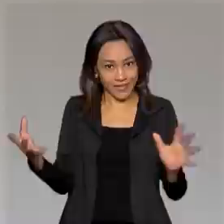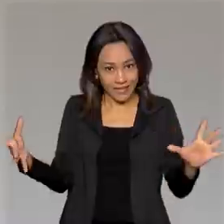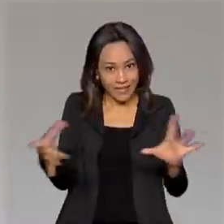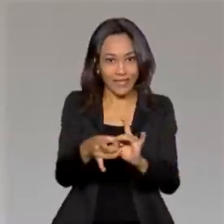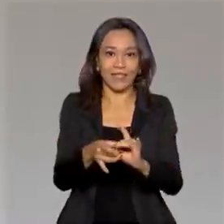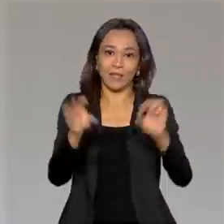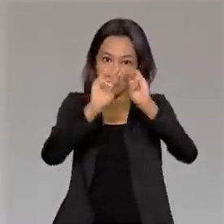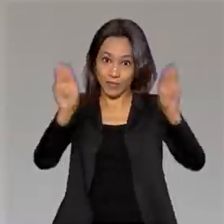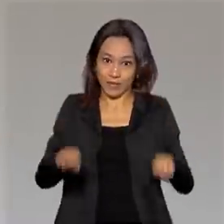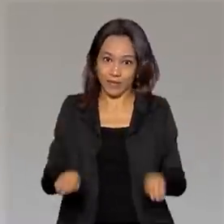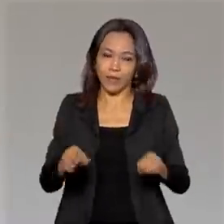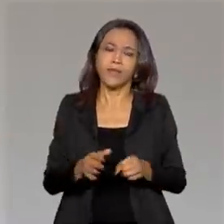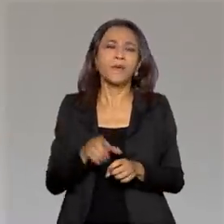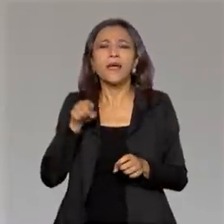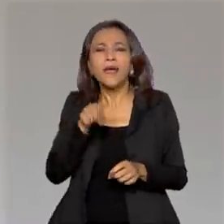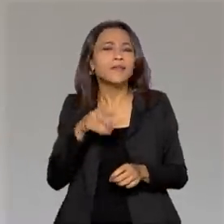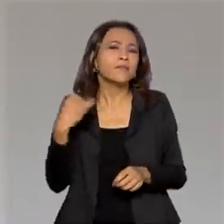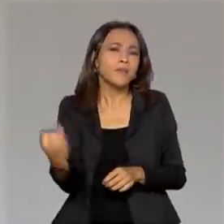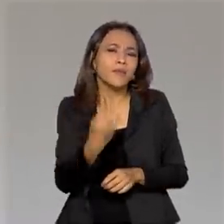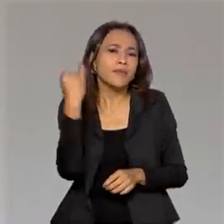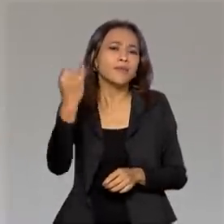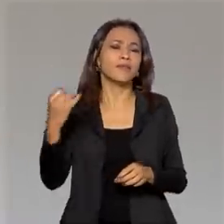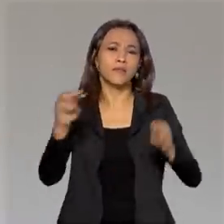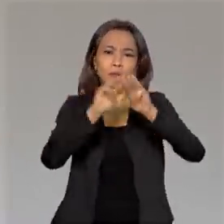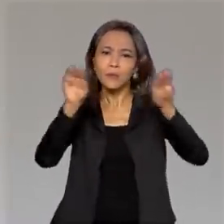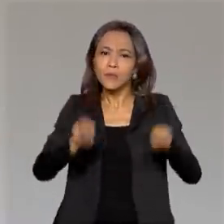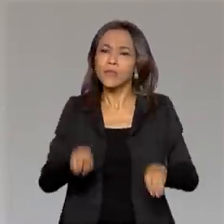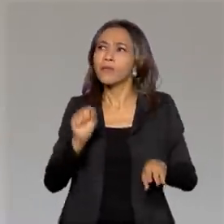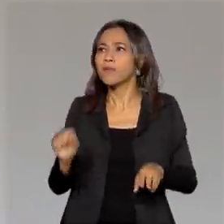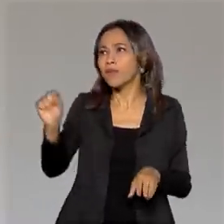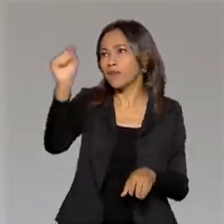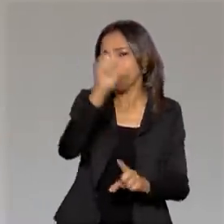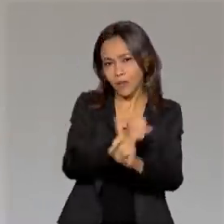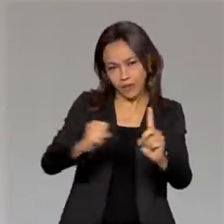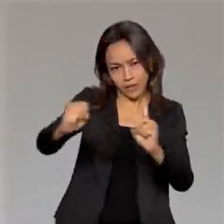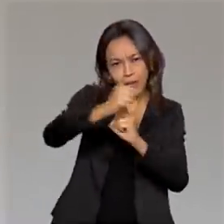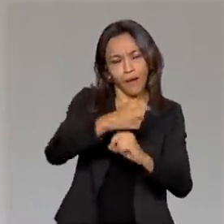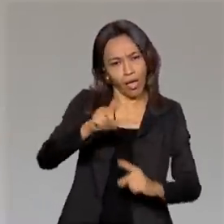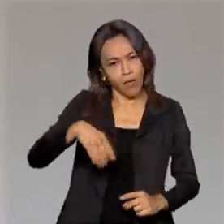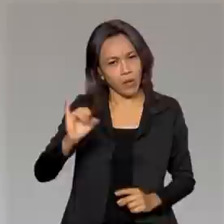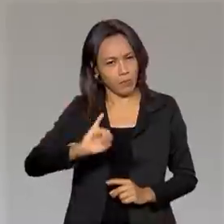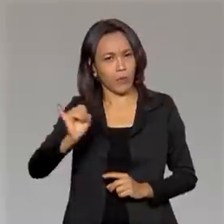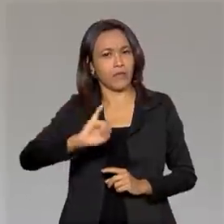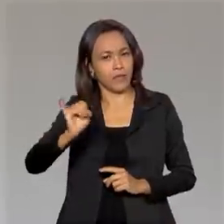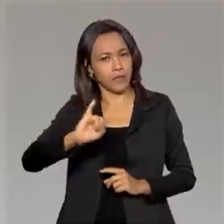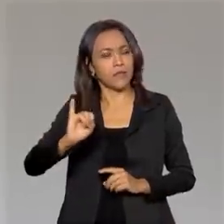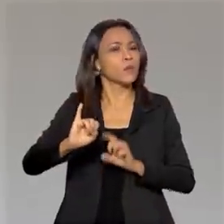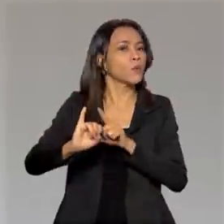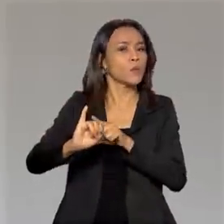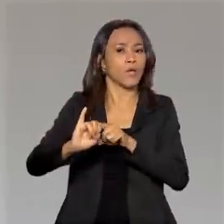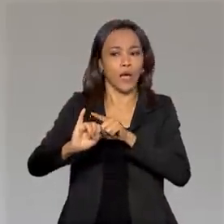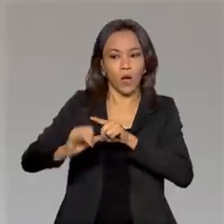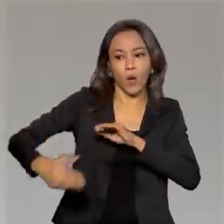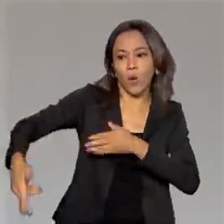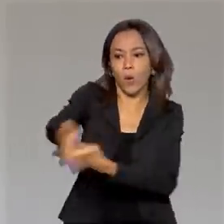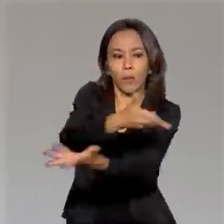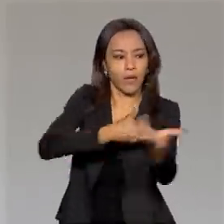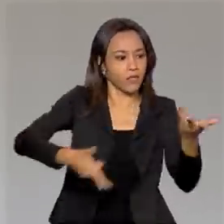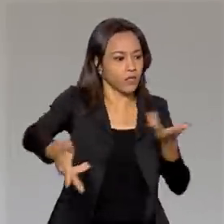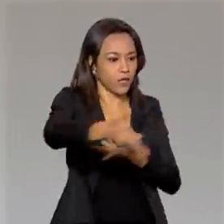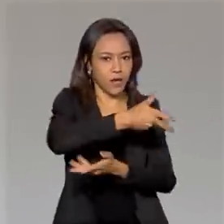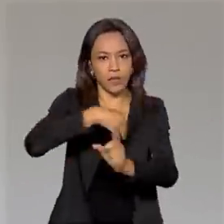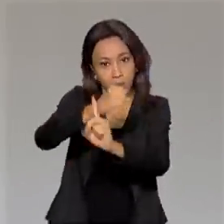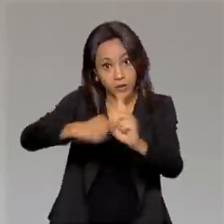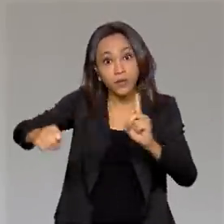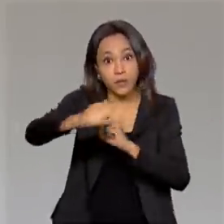Essa importância dos museus na sociedade, ela é uma importância que é compartilhada por muita gente no Brasil,